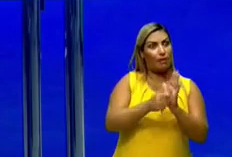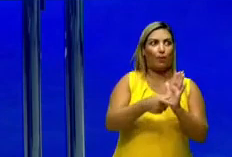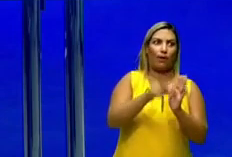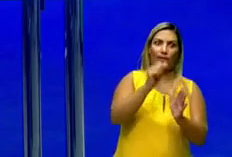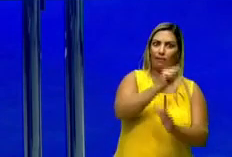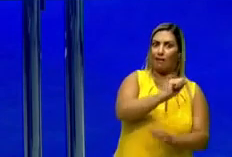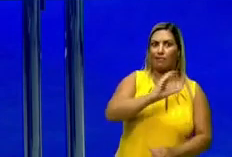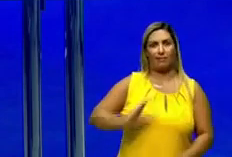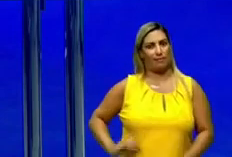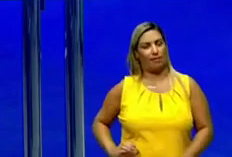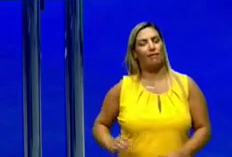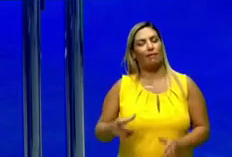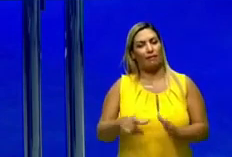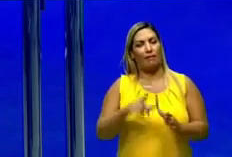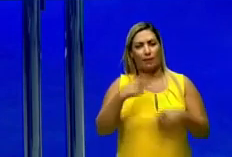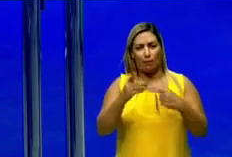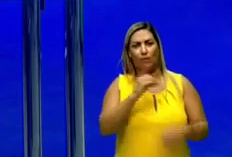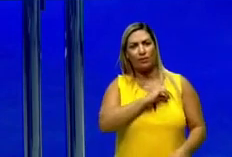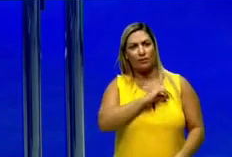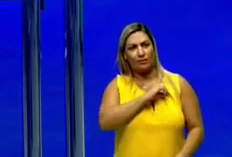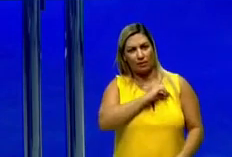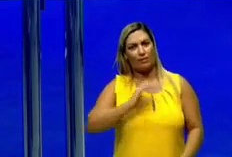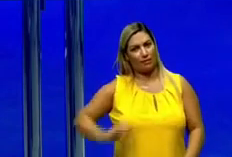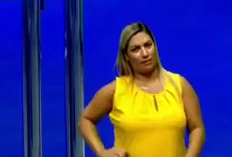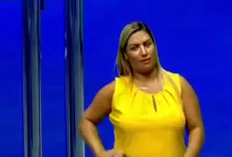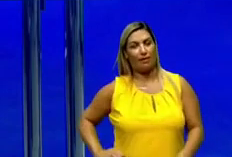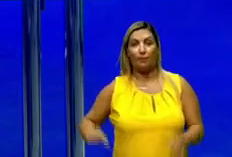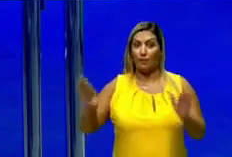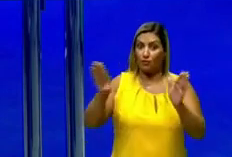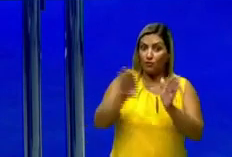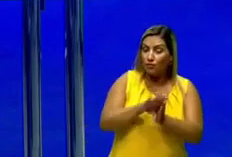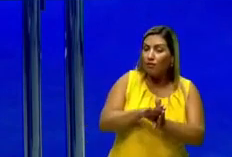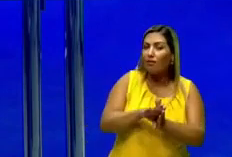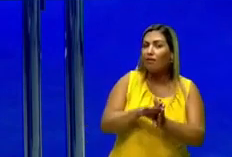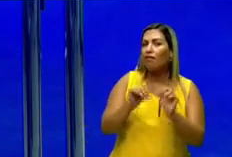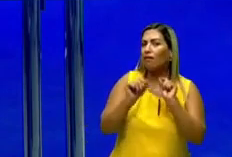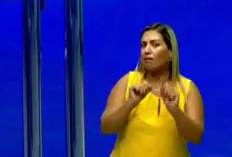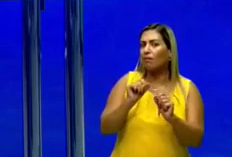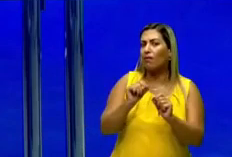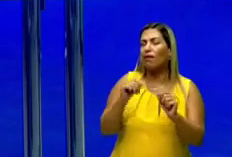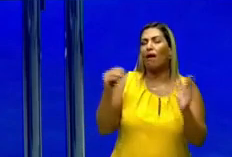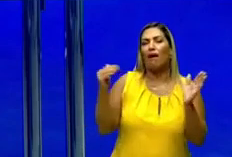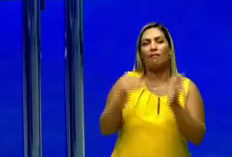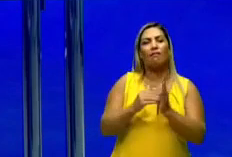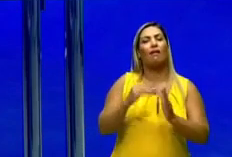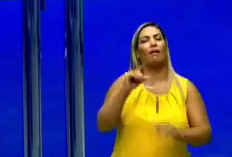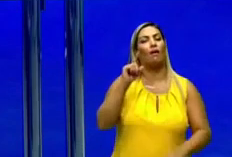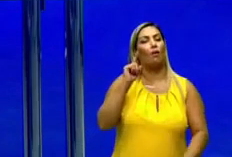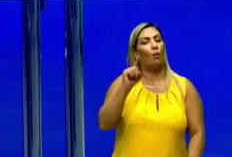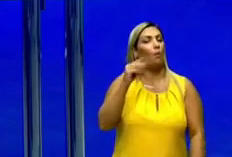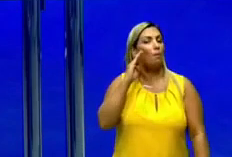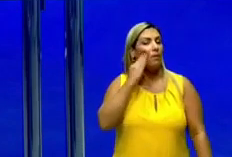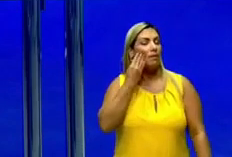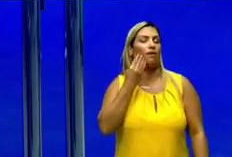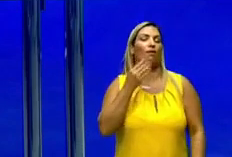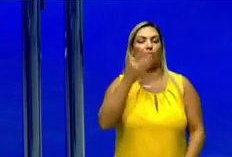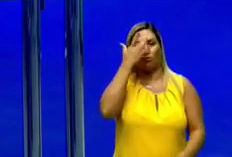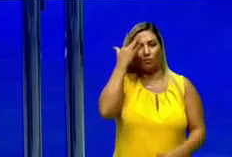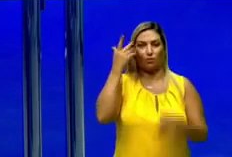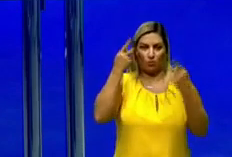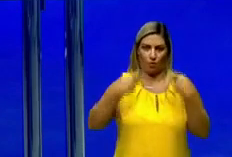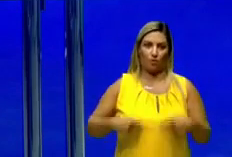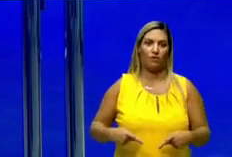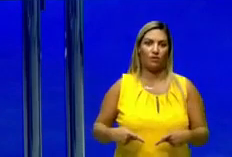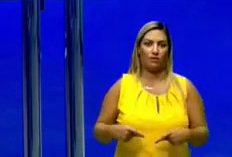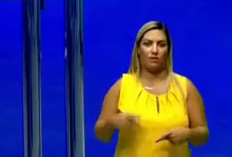de Cristo, né? Então depois de Cristo, 19 séculos para chegar até 1 bilhão de habitantes. E olha quanto vai encurtando